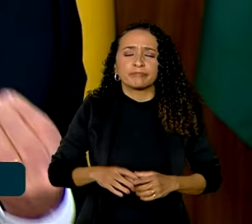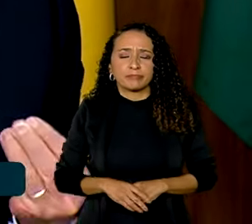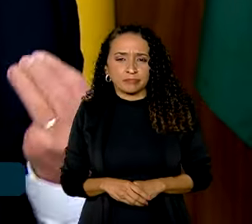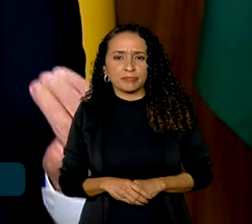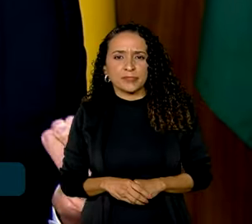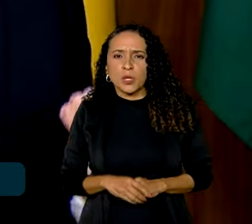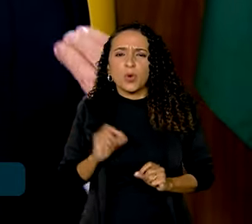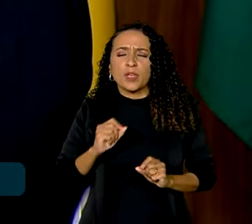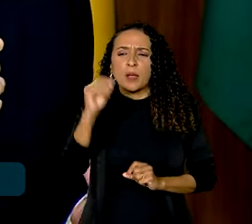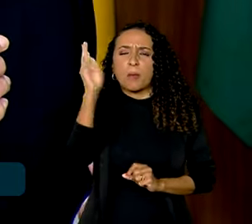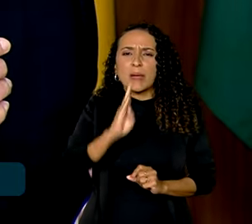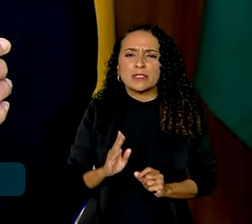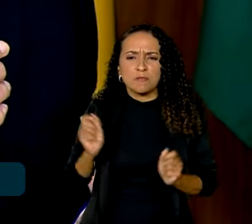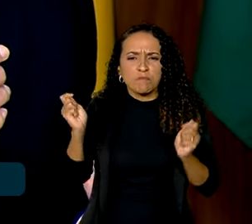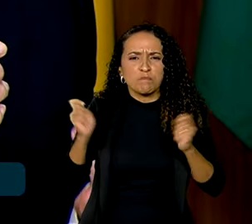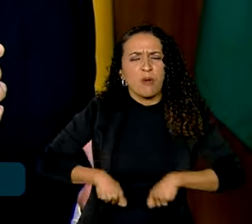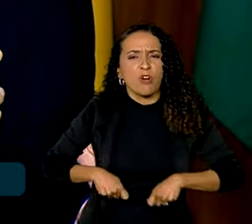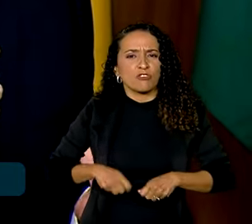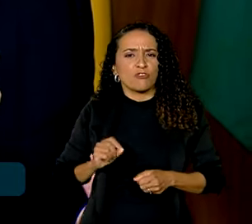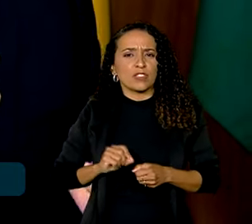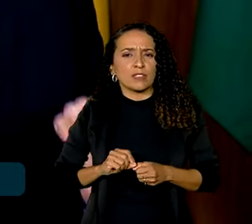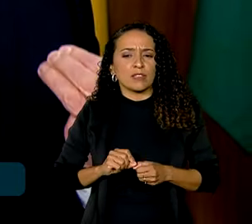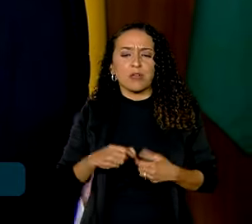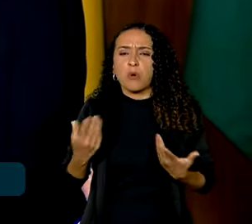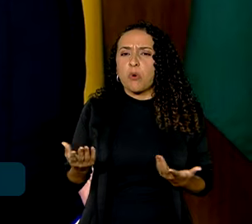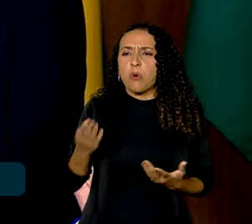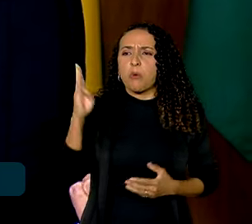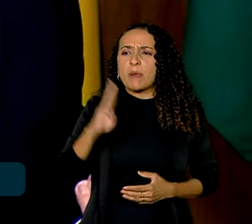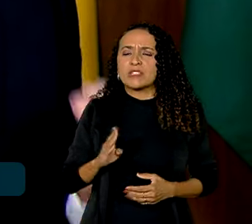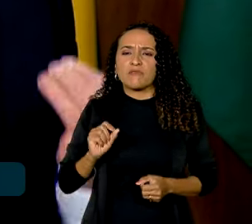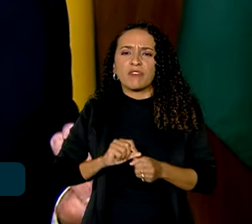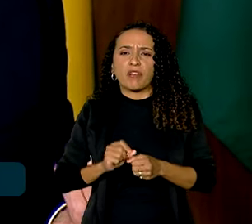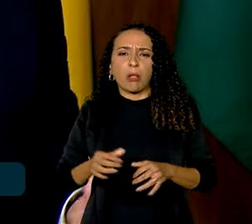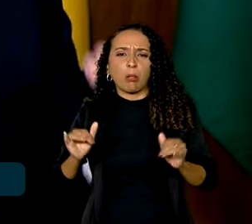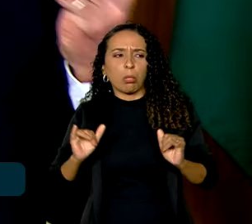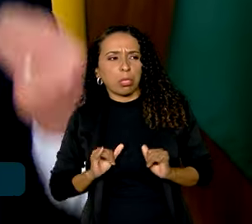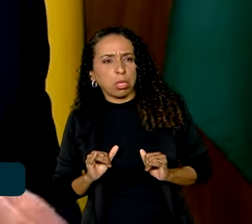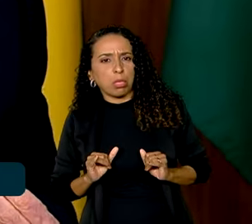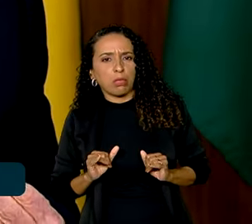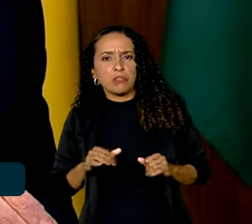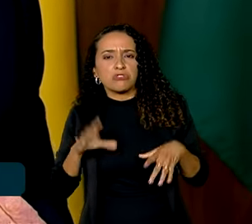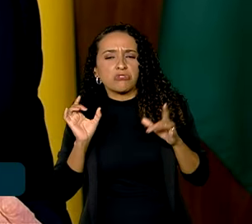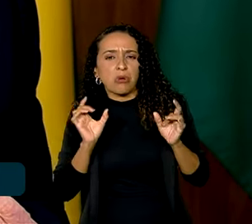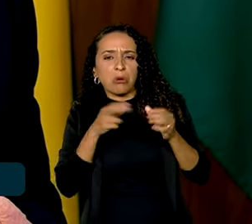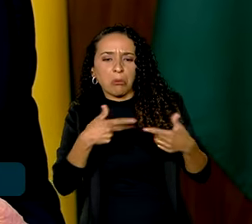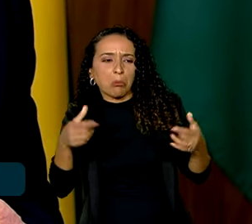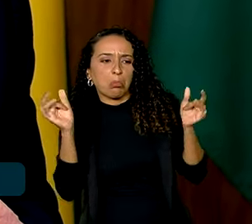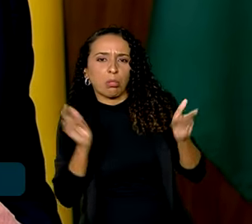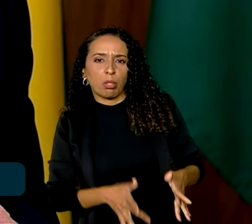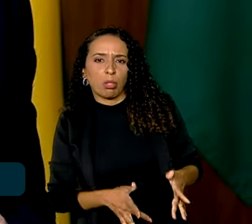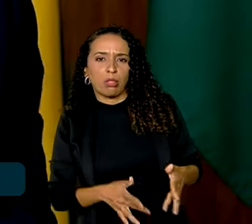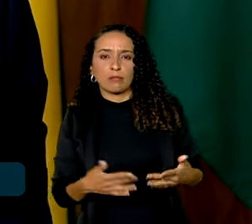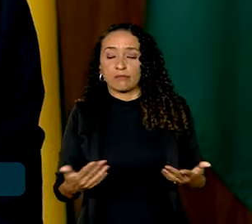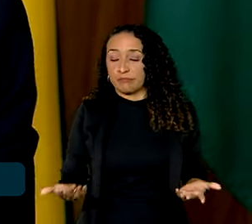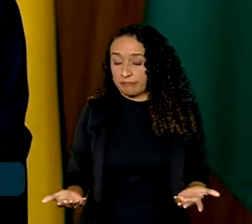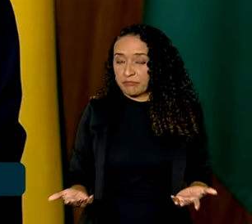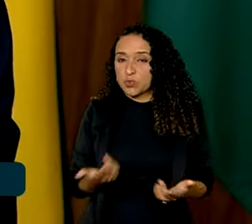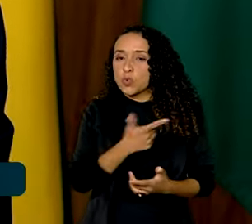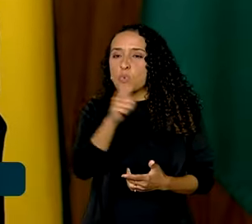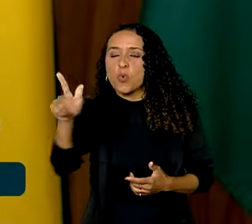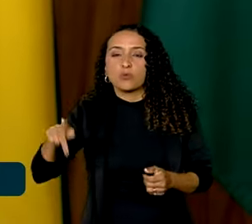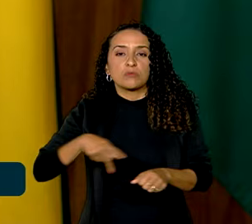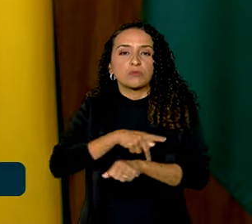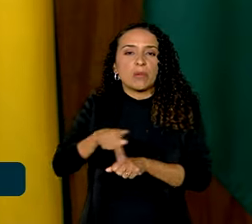O que o Brasil pode fazer? O Brasil vai ficar a reboque daquilo que sobrar, que os outros